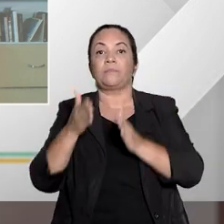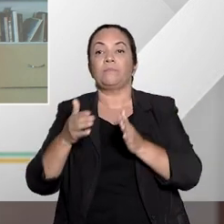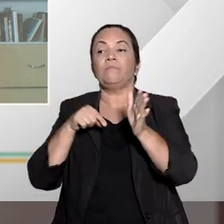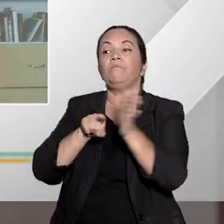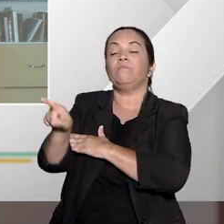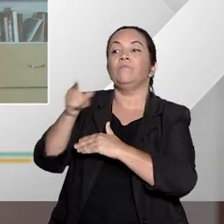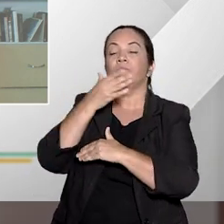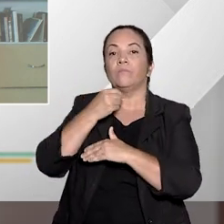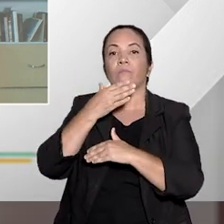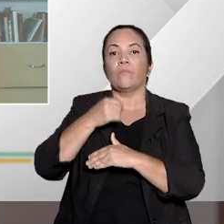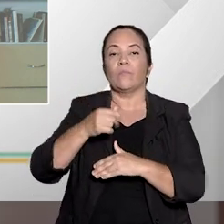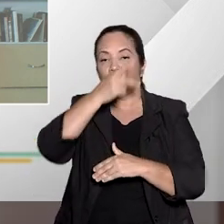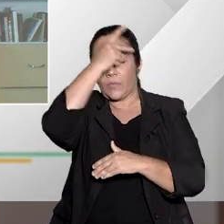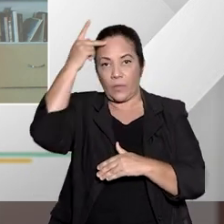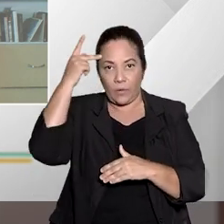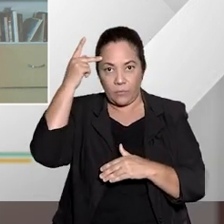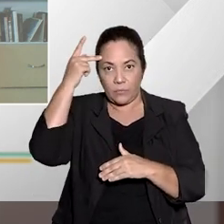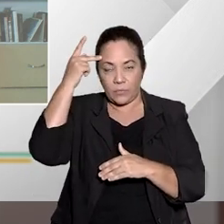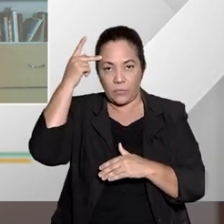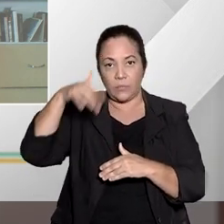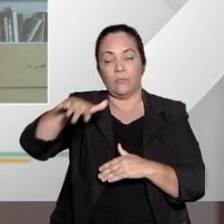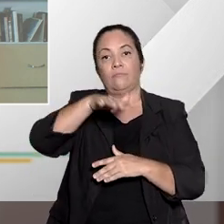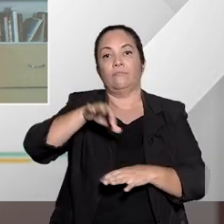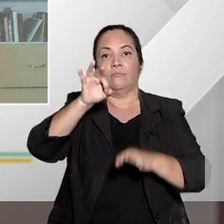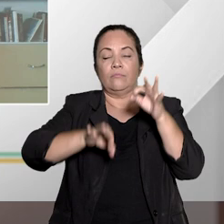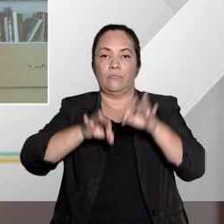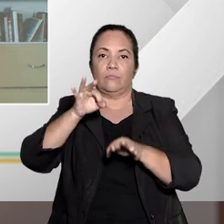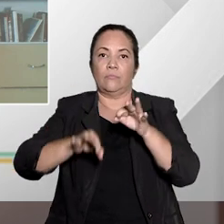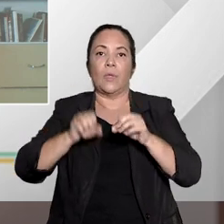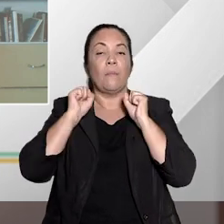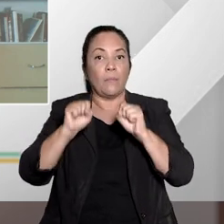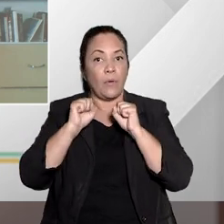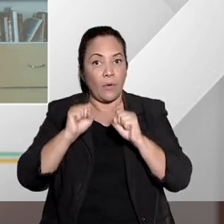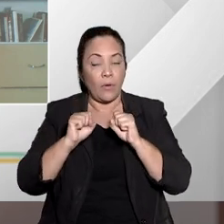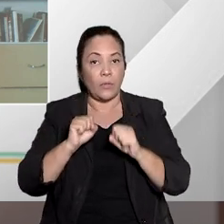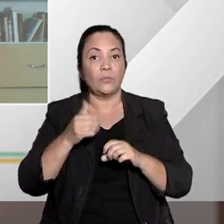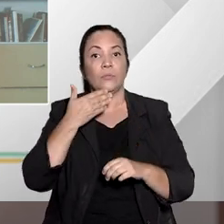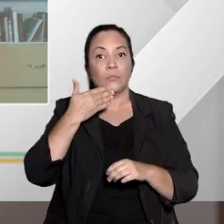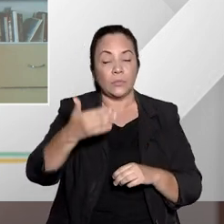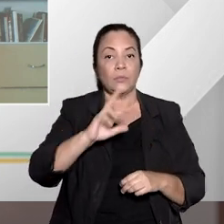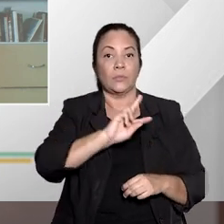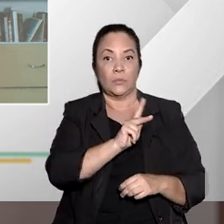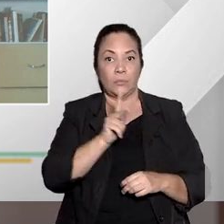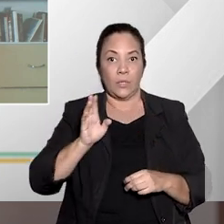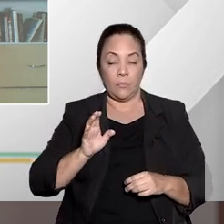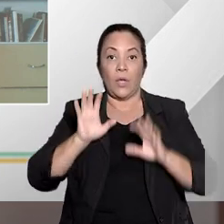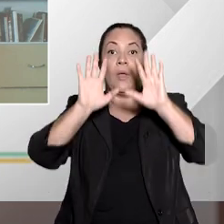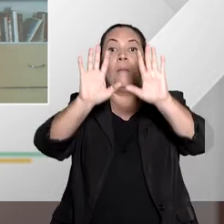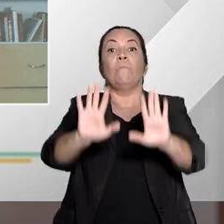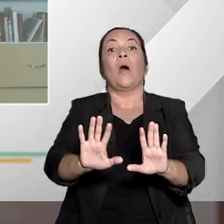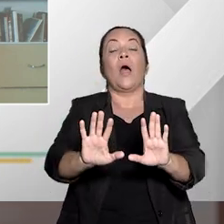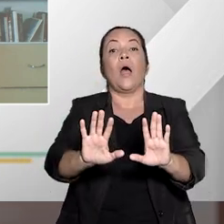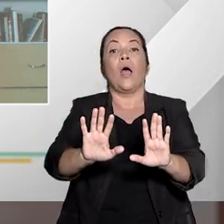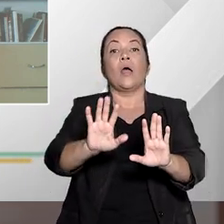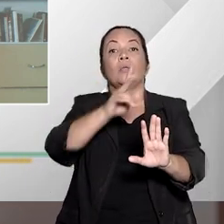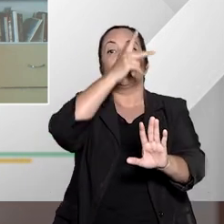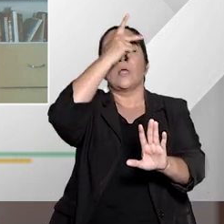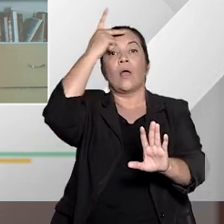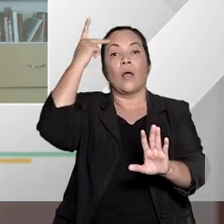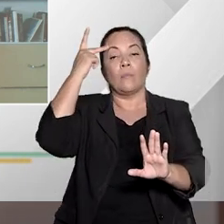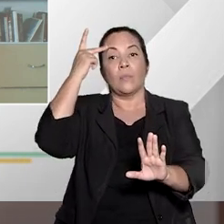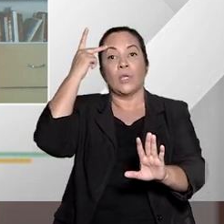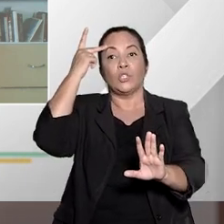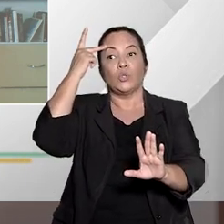Aragonê, a pessoa jurídica e, assim, a pessoa natural também, que você mencionou, podem impetrar habeas corpus. Mas a pessoa jurídica e quem